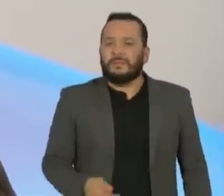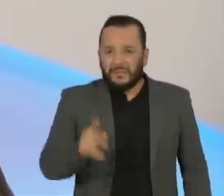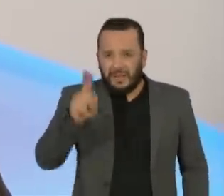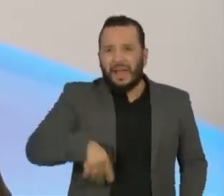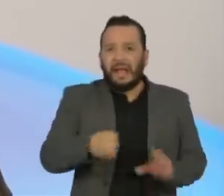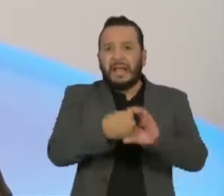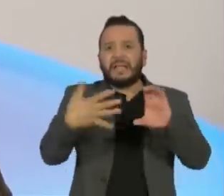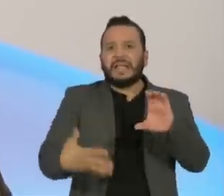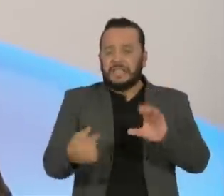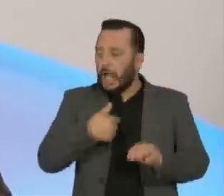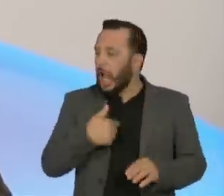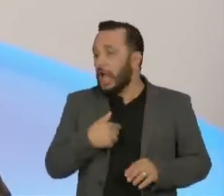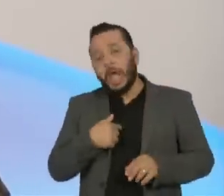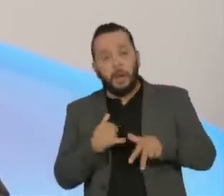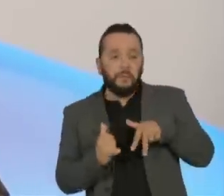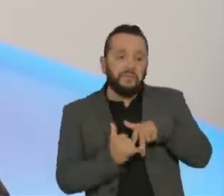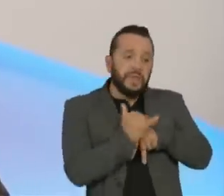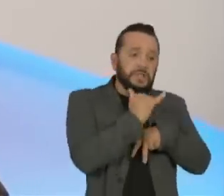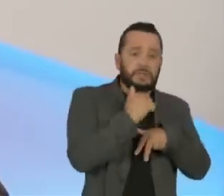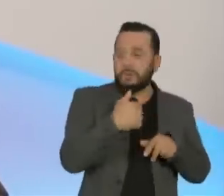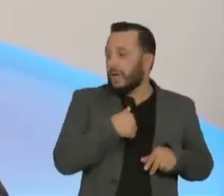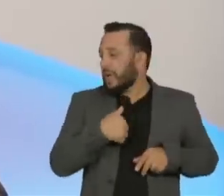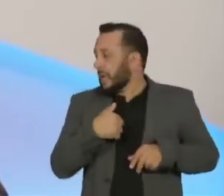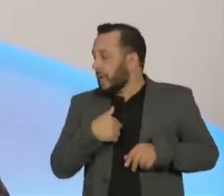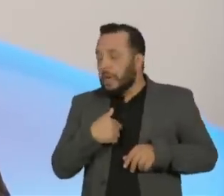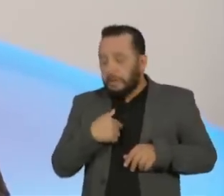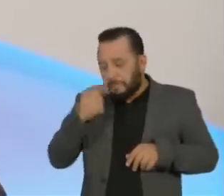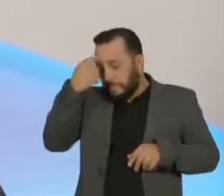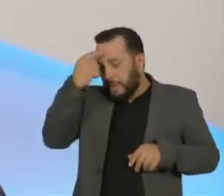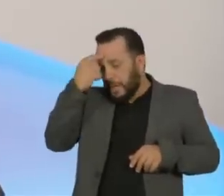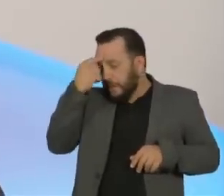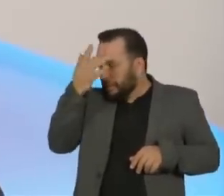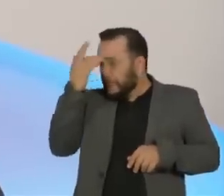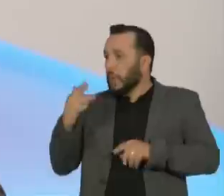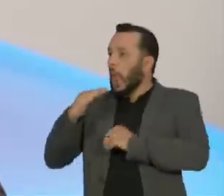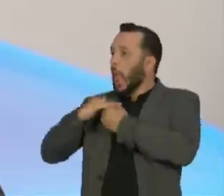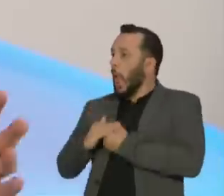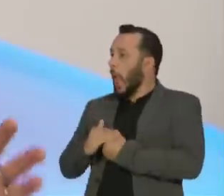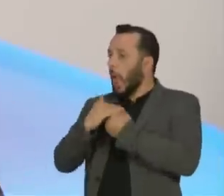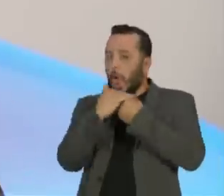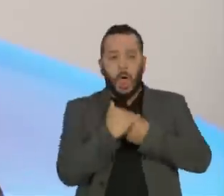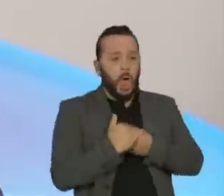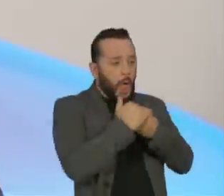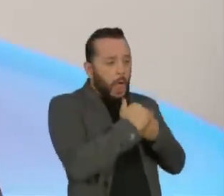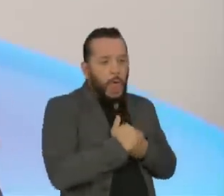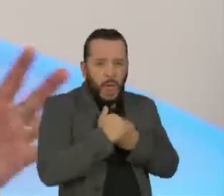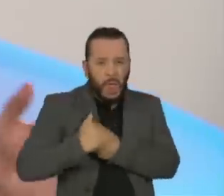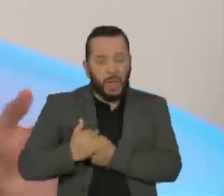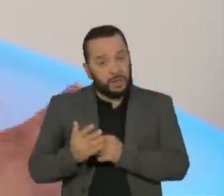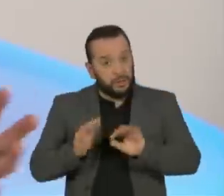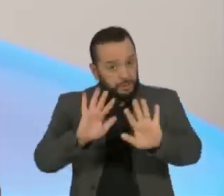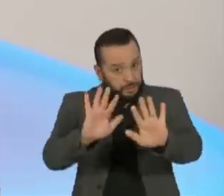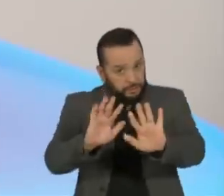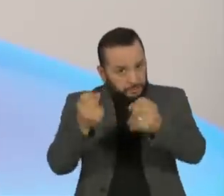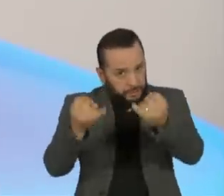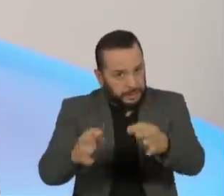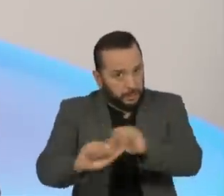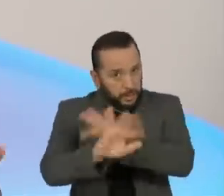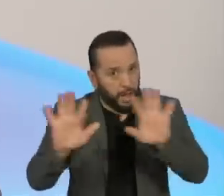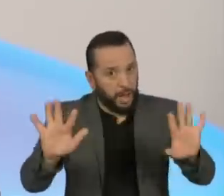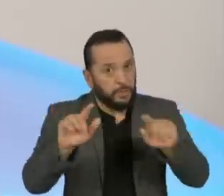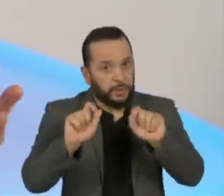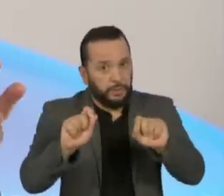vitimização, de se achar tão perseguido, não que... E, ó, eu quero deixar bem claro que